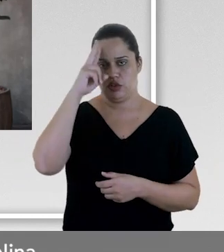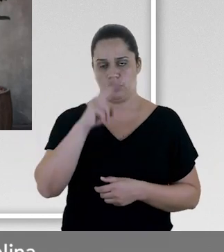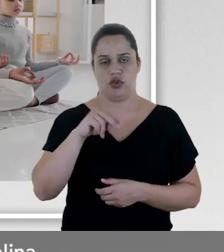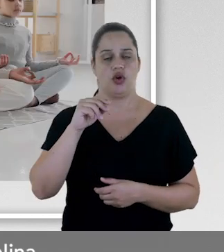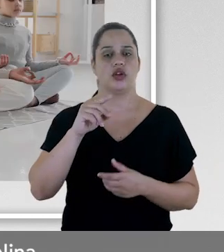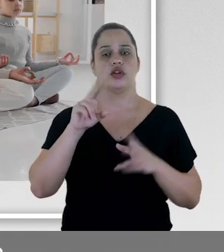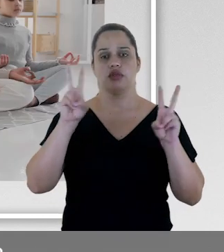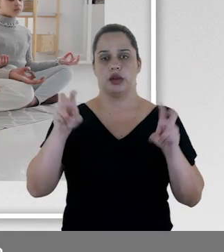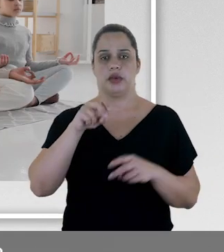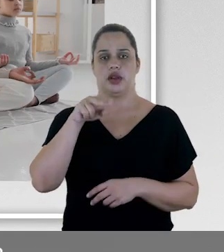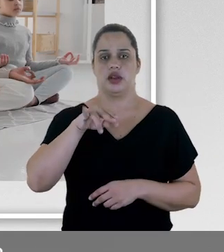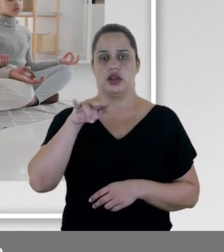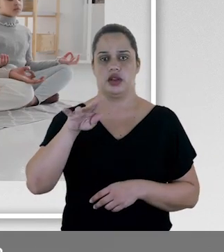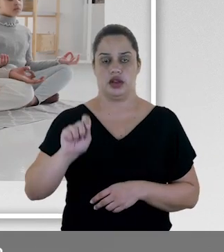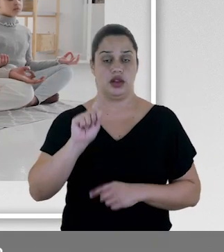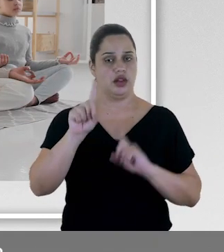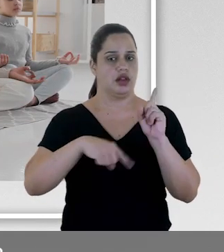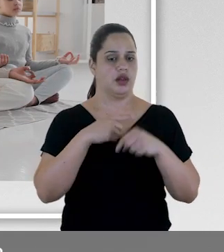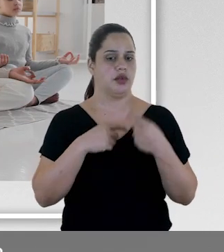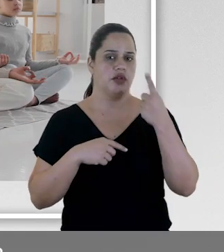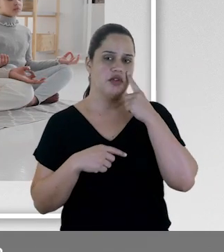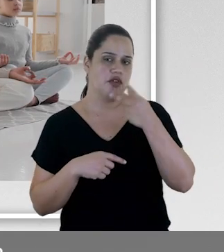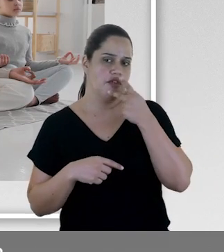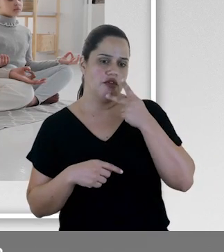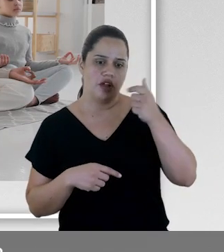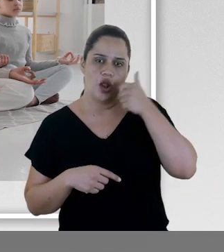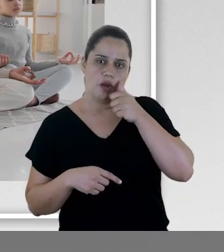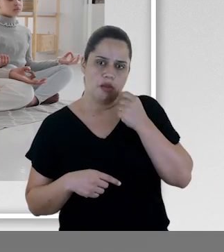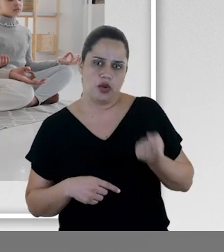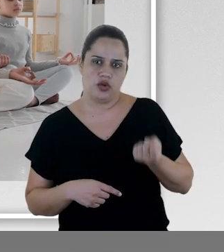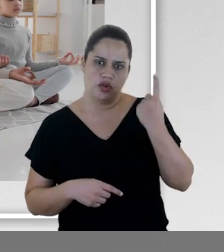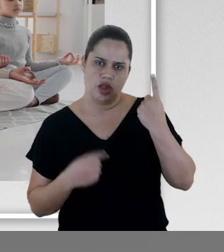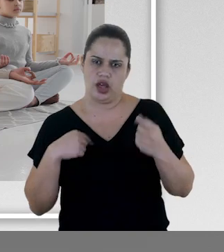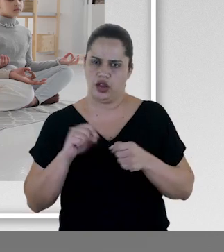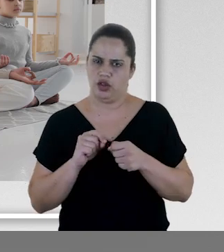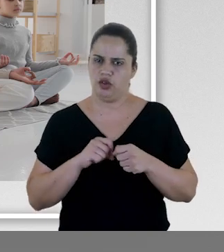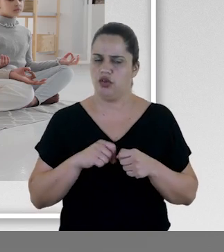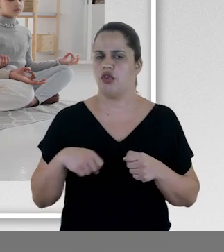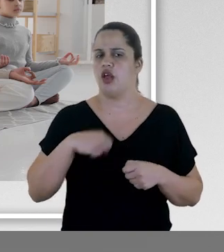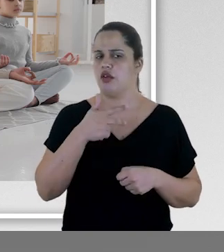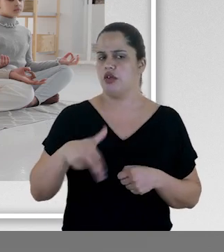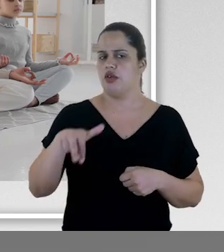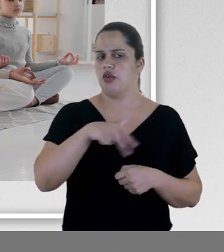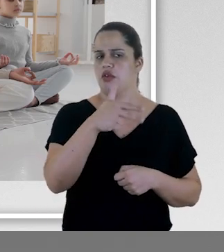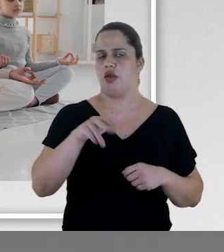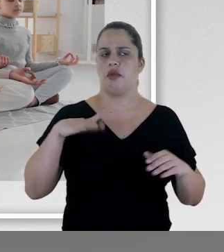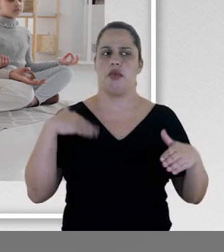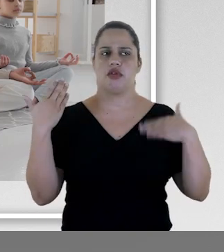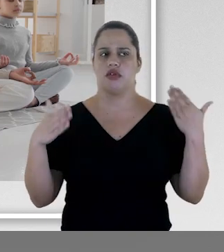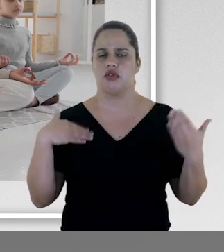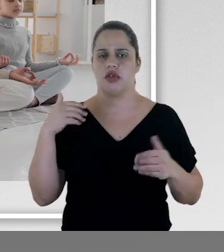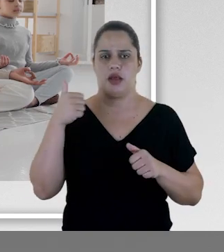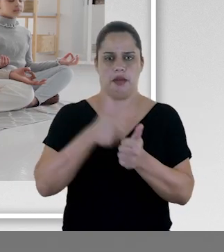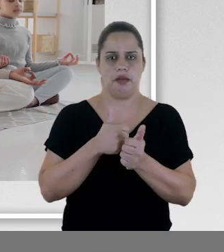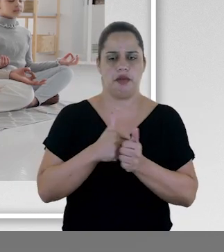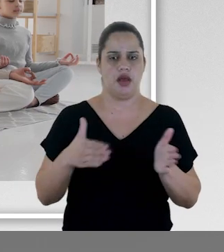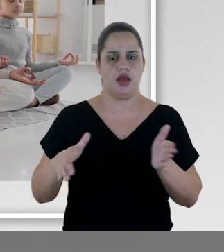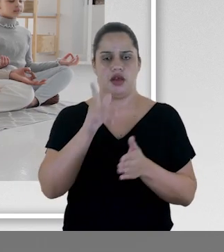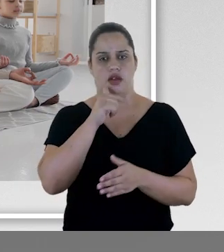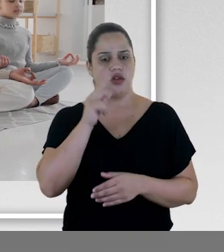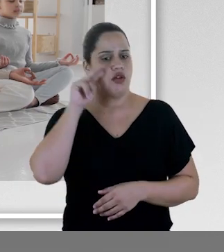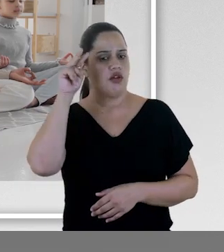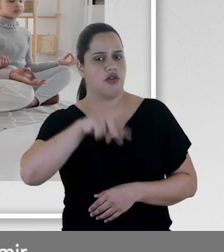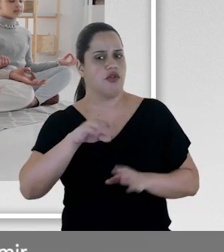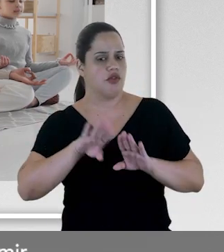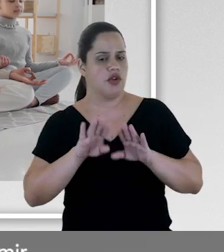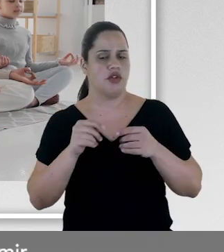de Nina. Após ouvir falar sobre uma mulher estranha que passeia perto do rio, Nina a observa abrindo